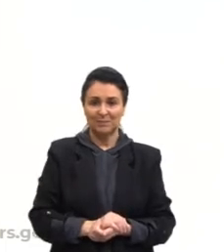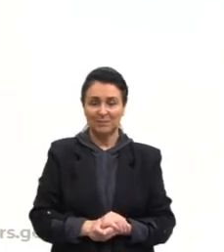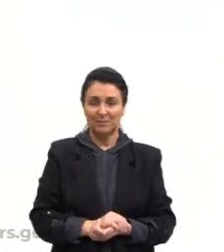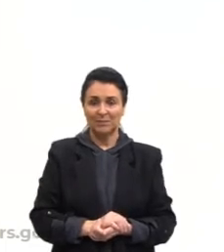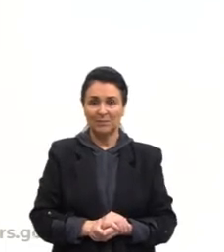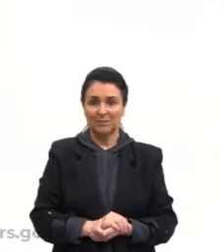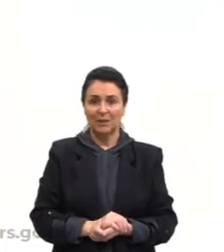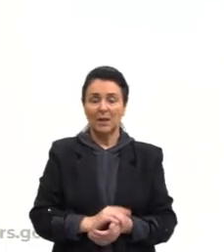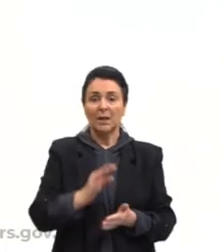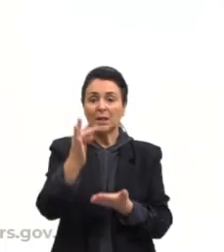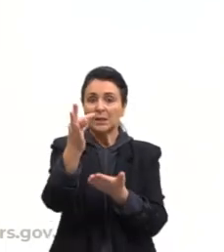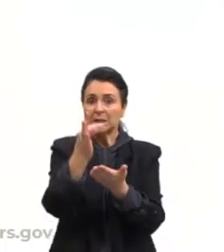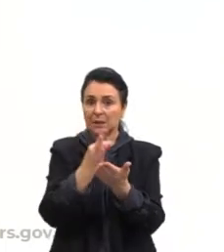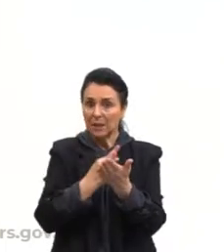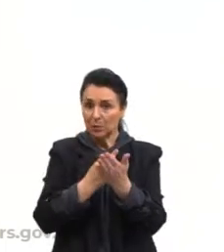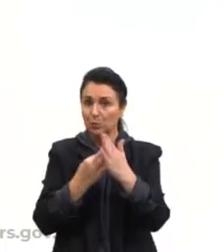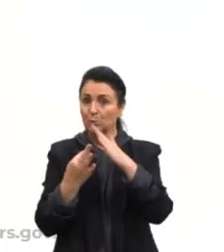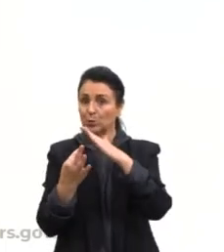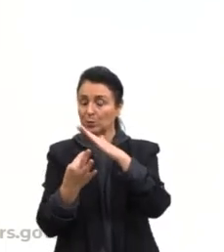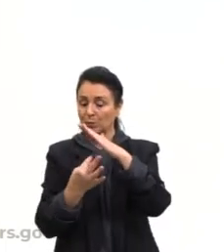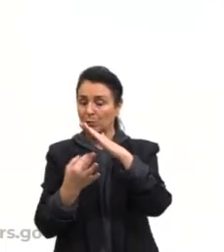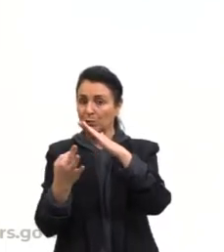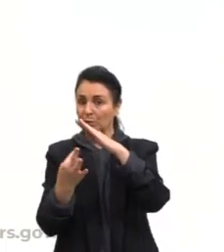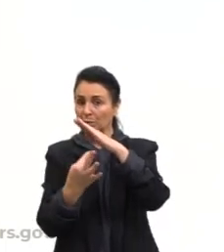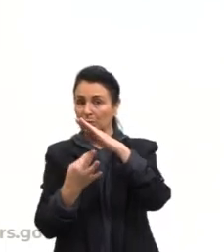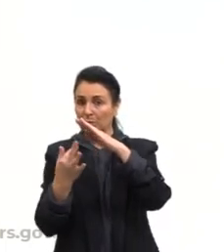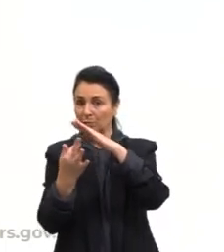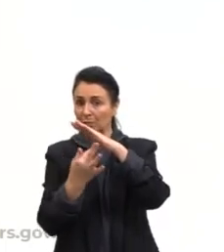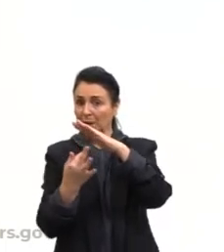Em textos formais, texto comum,